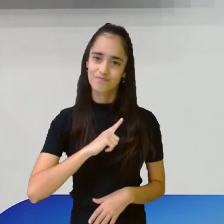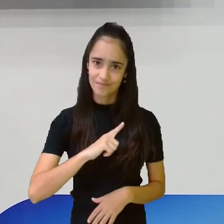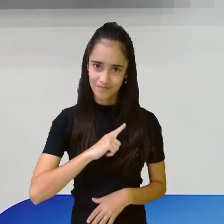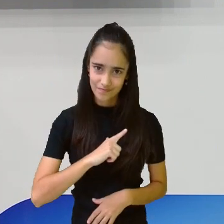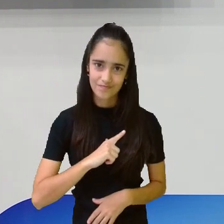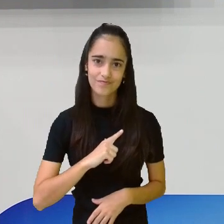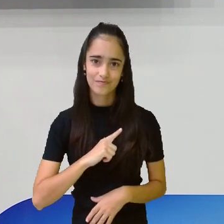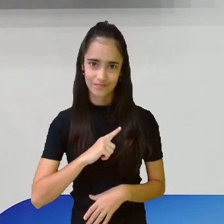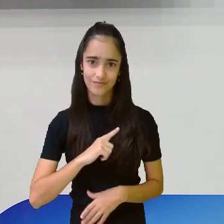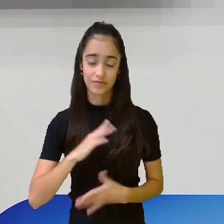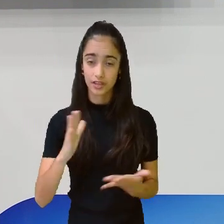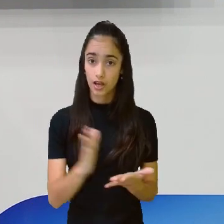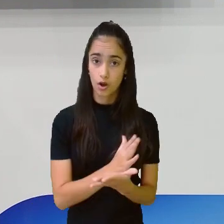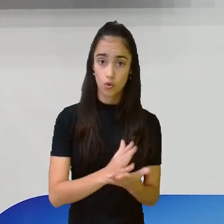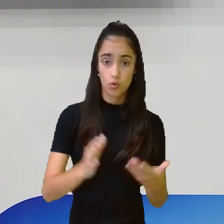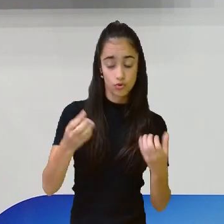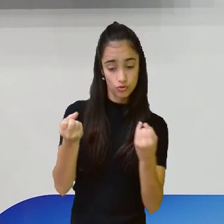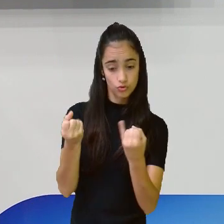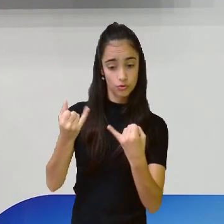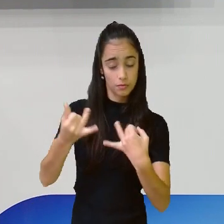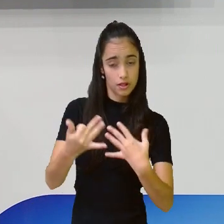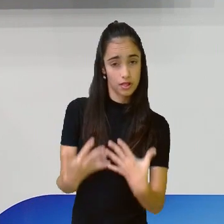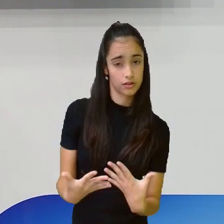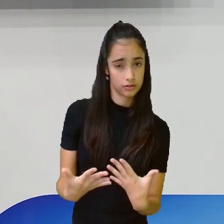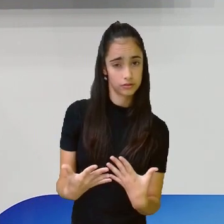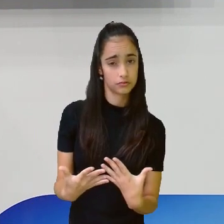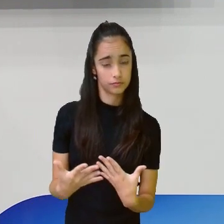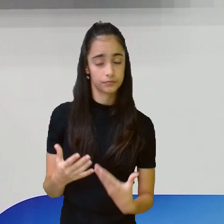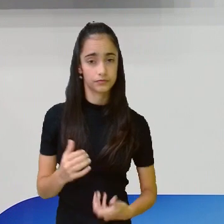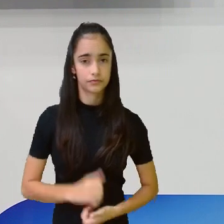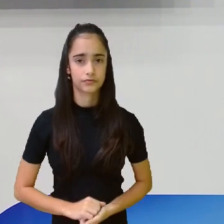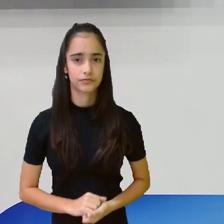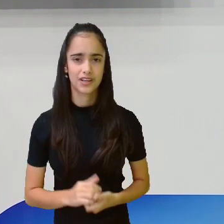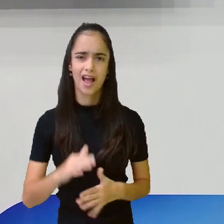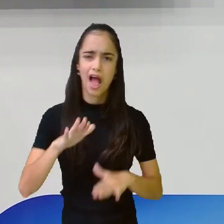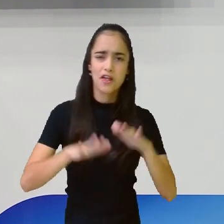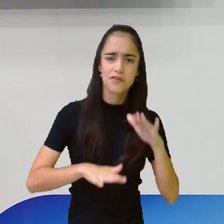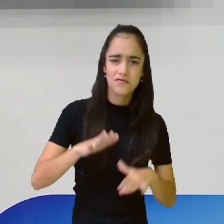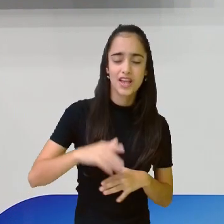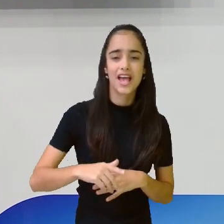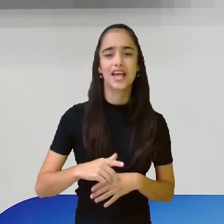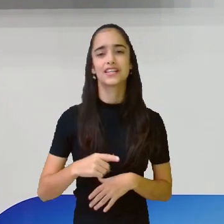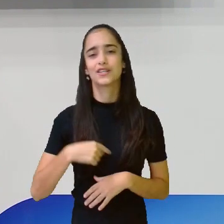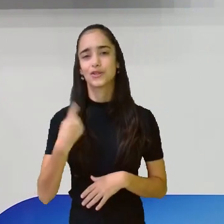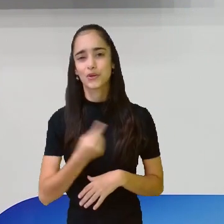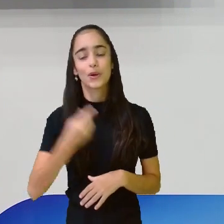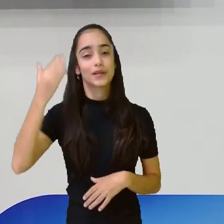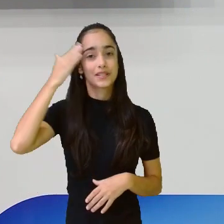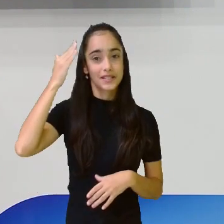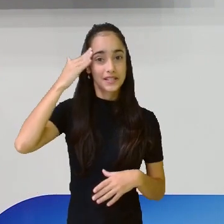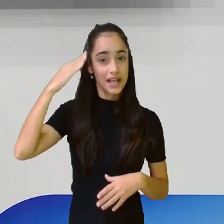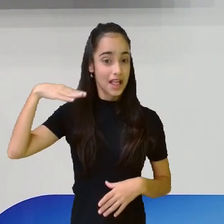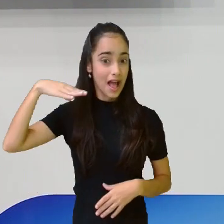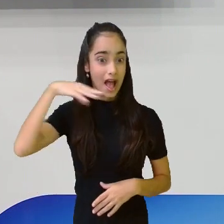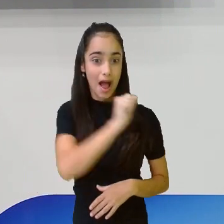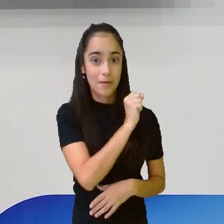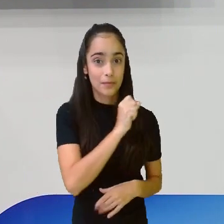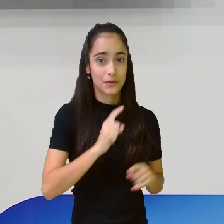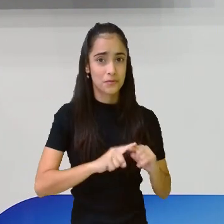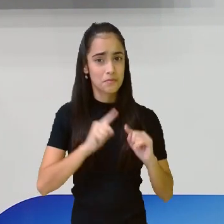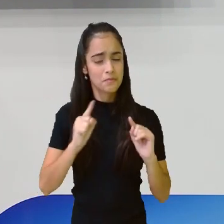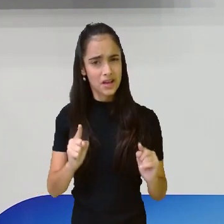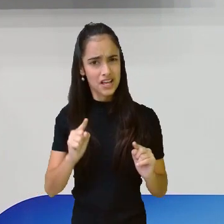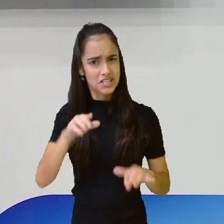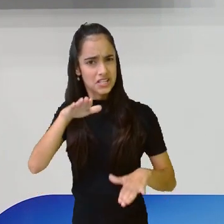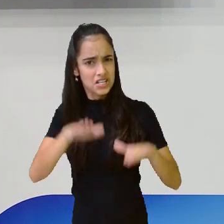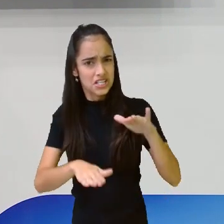moral. Às vezes a moral fica aí muito bem explícita, a gente entende, às vezes está escrita, às vezes fica no entendimento.